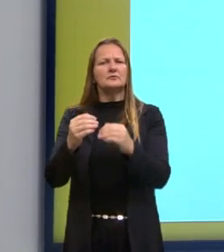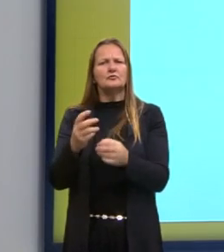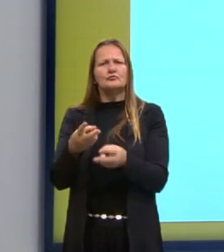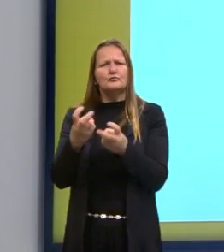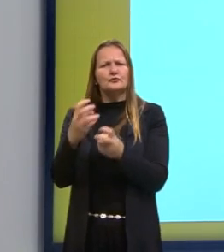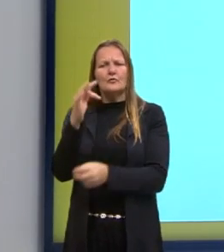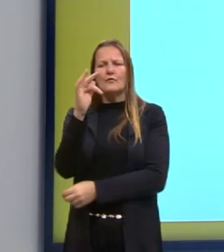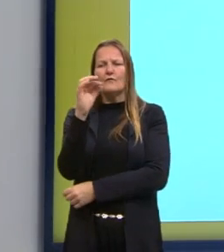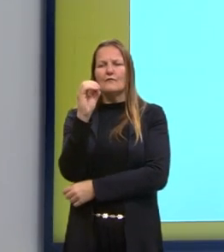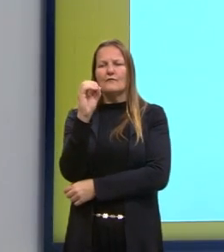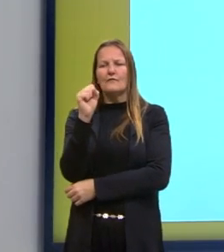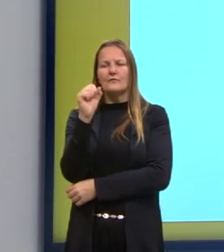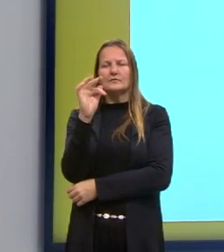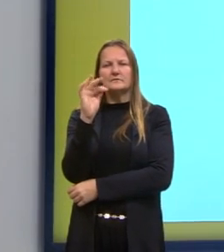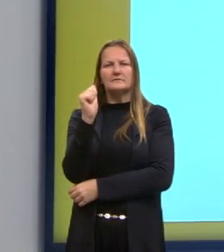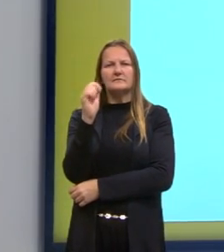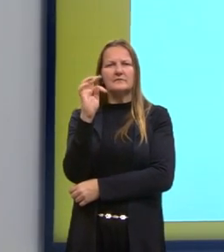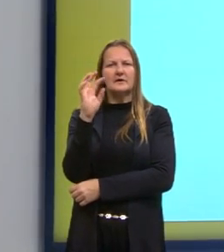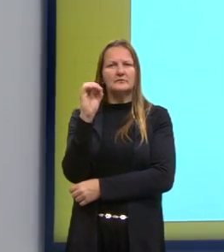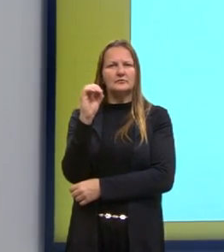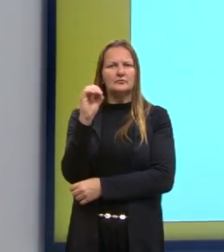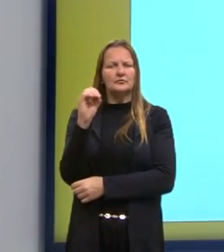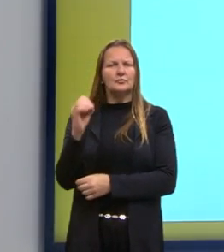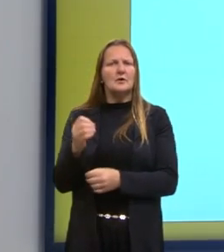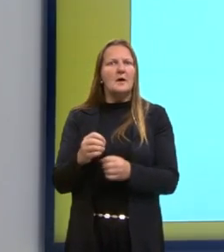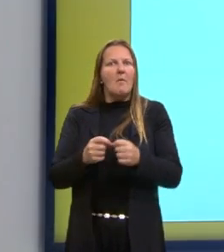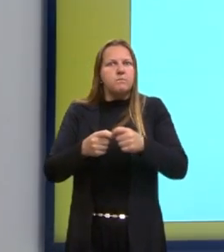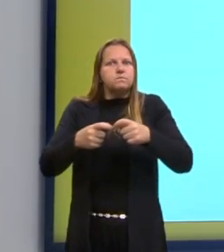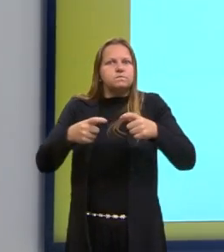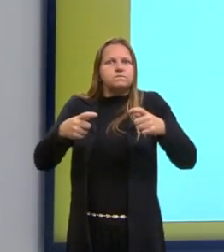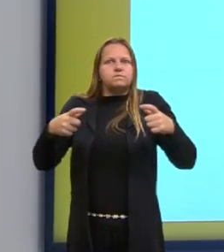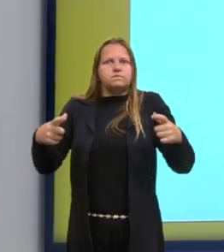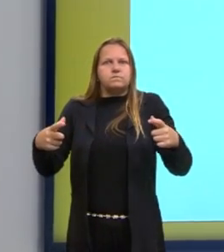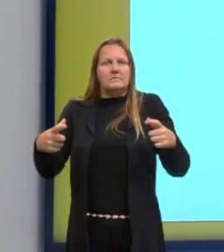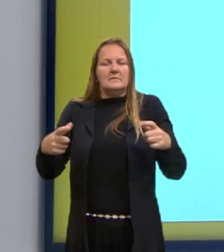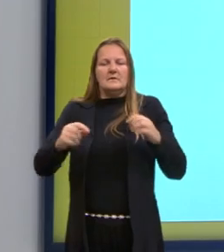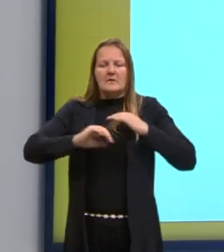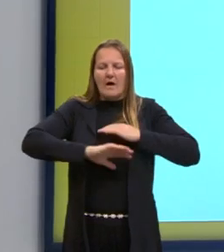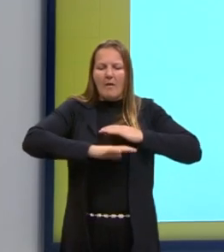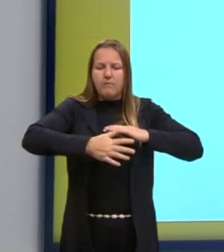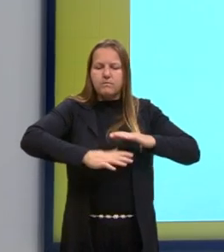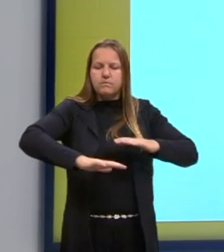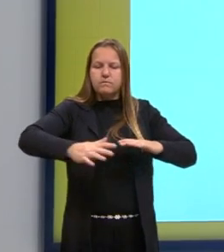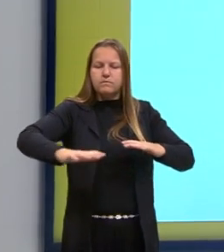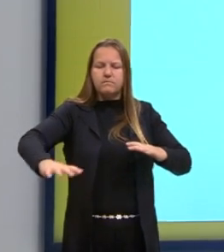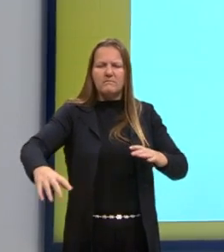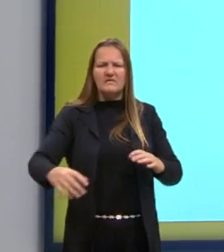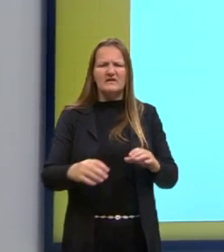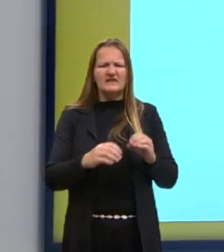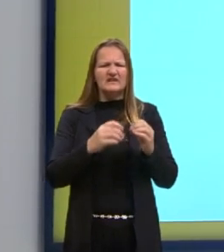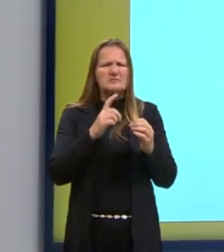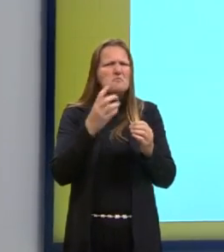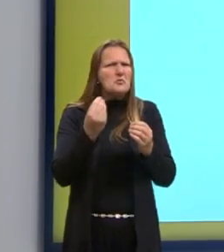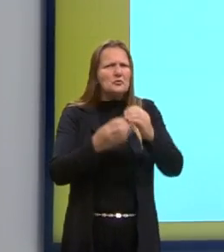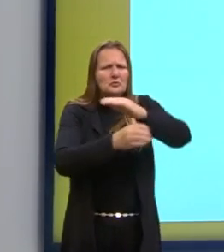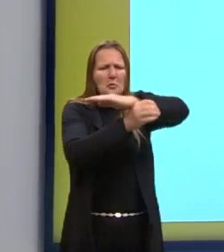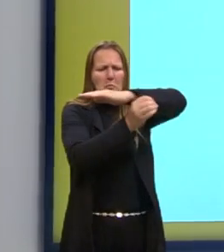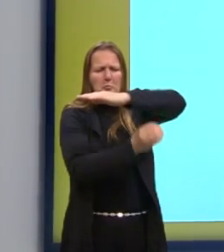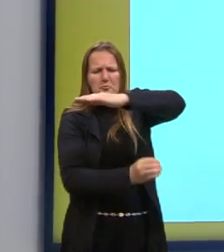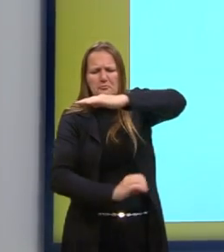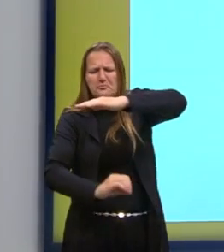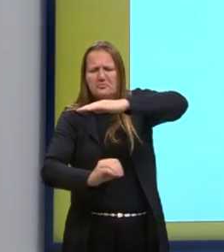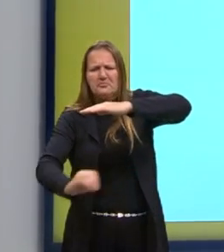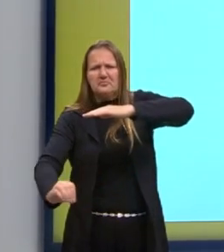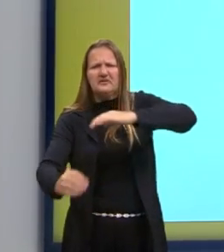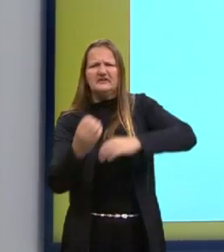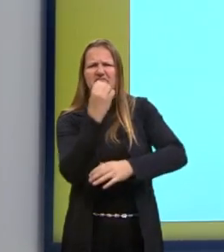comentamos. O excesso de fosfatos, né, nos sistemas aquáticos, através dos esgotos e tal. Isso é também